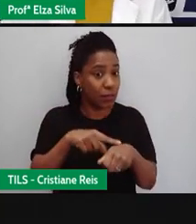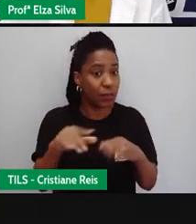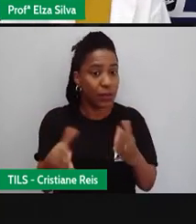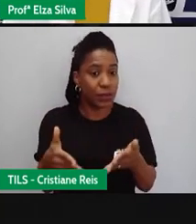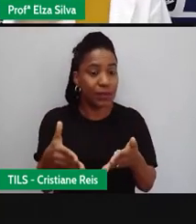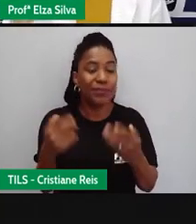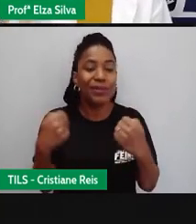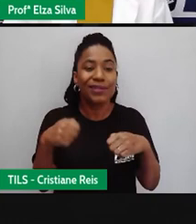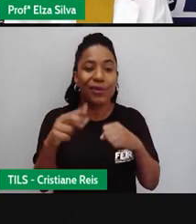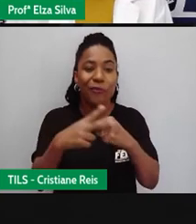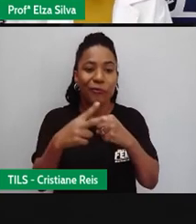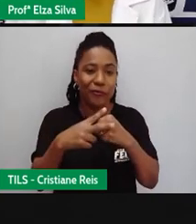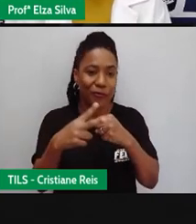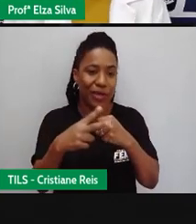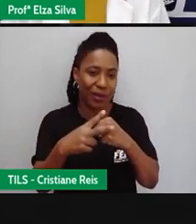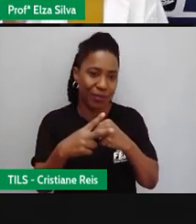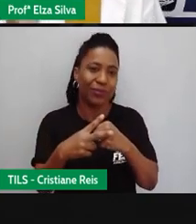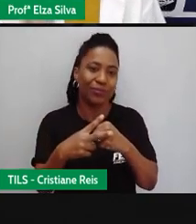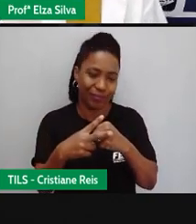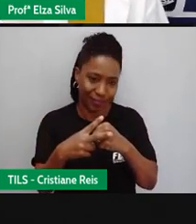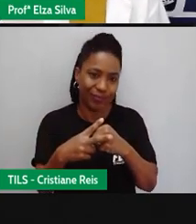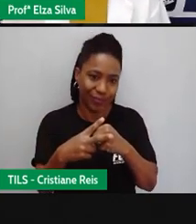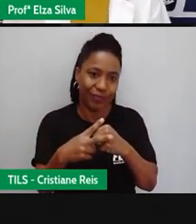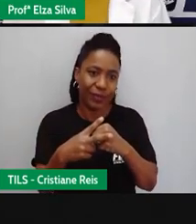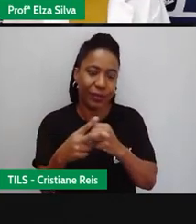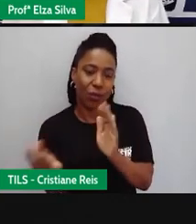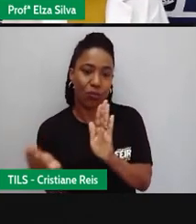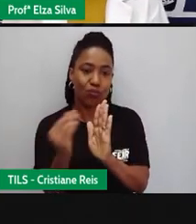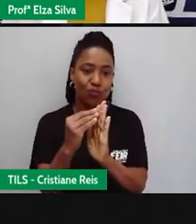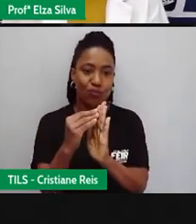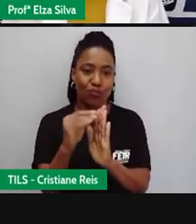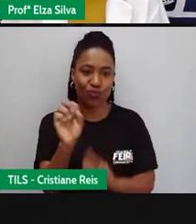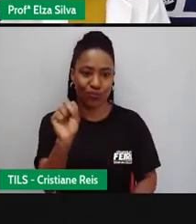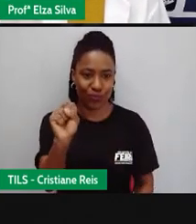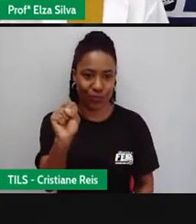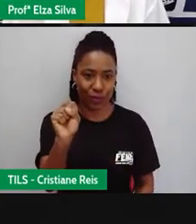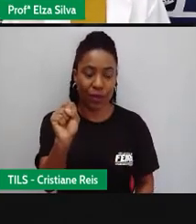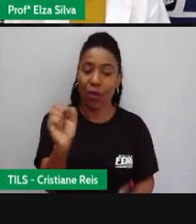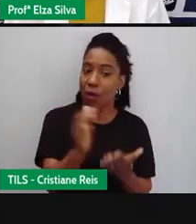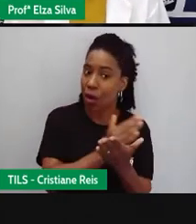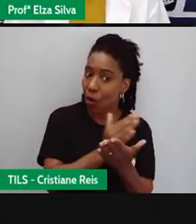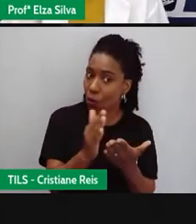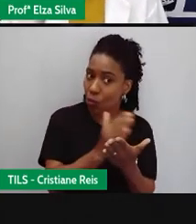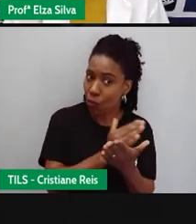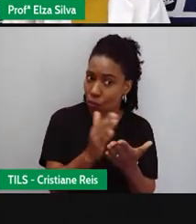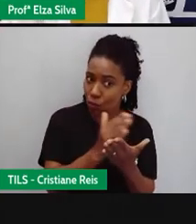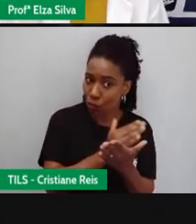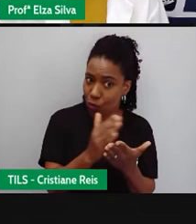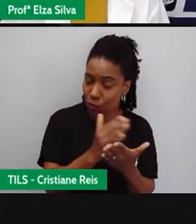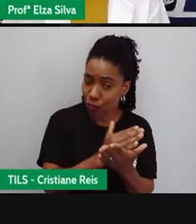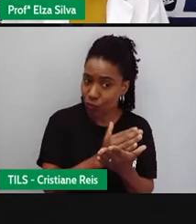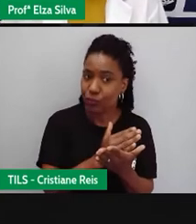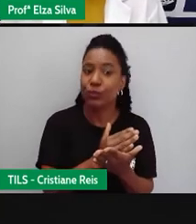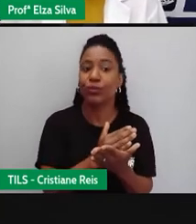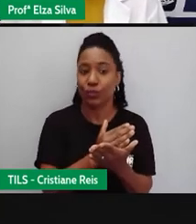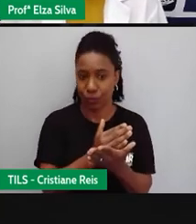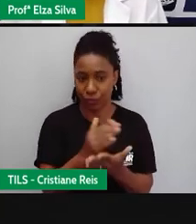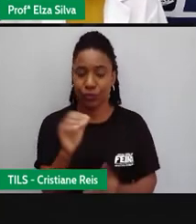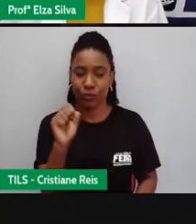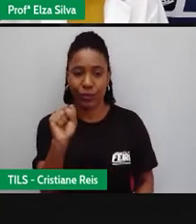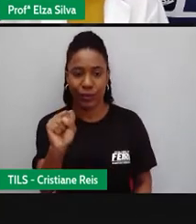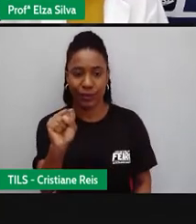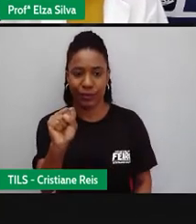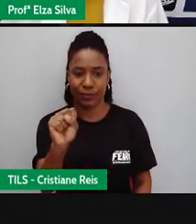Porque existem as exceções Que nós estudamos na aula passada Onde de um modo geral Você acrescenta o S